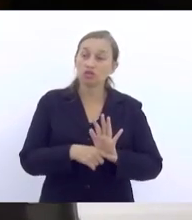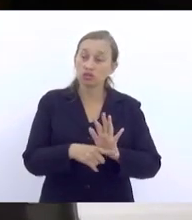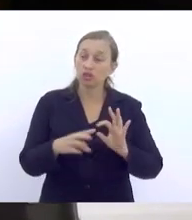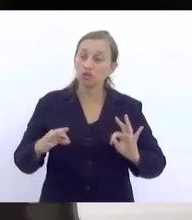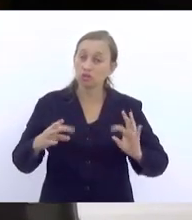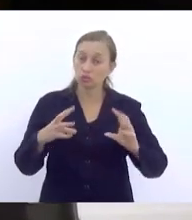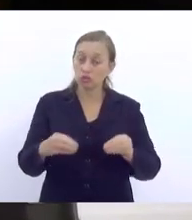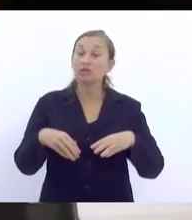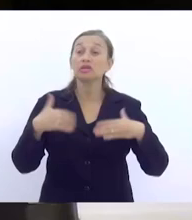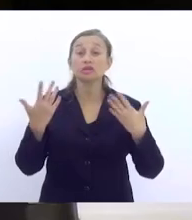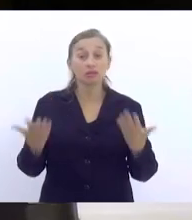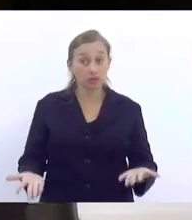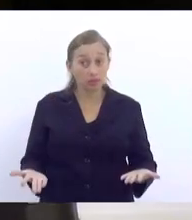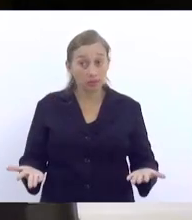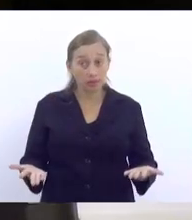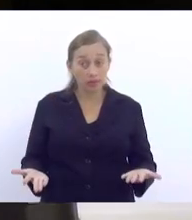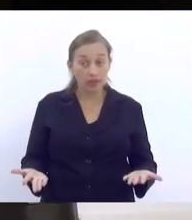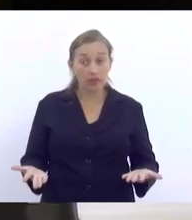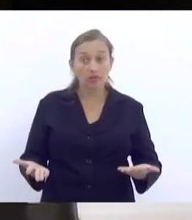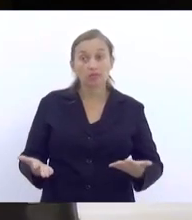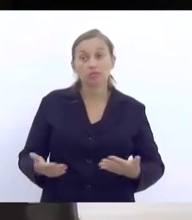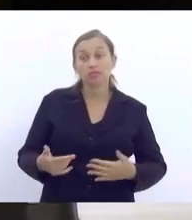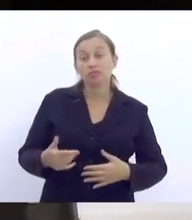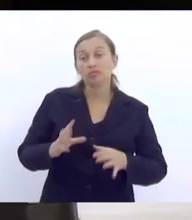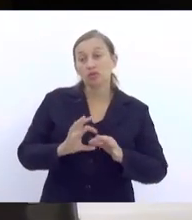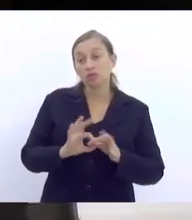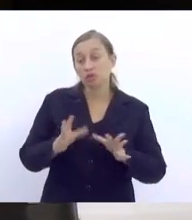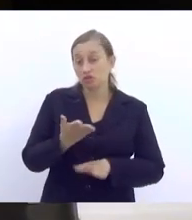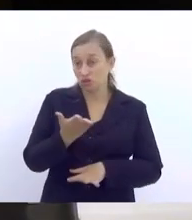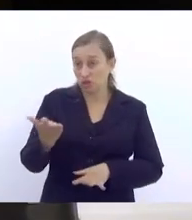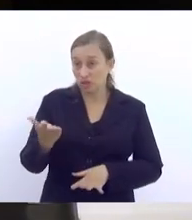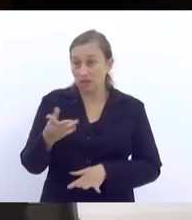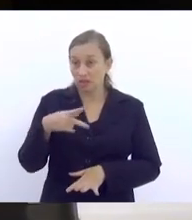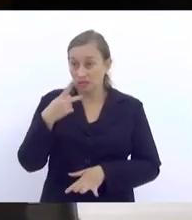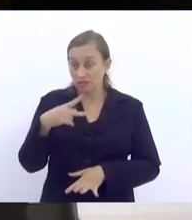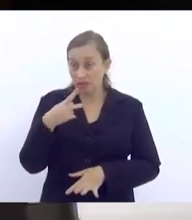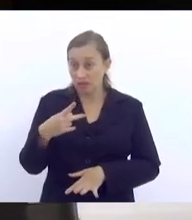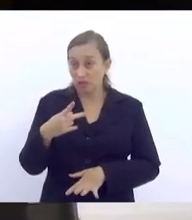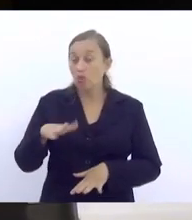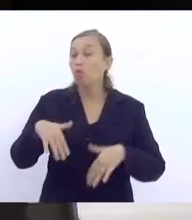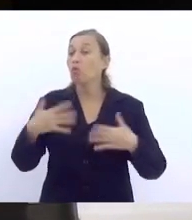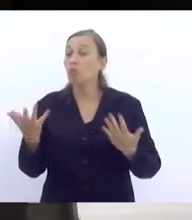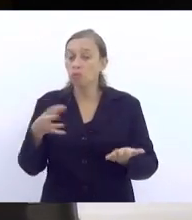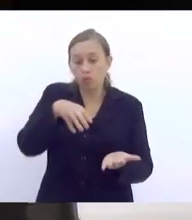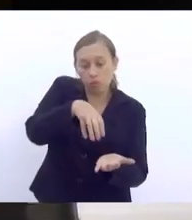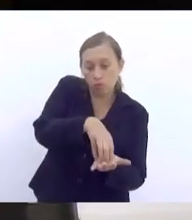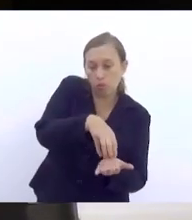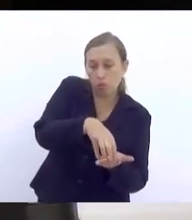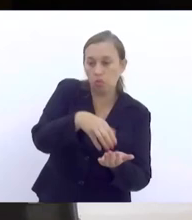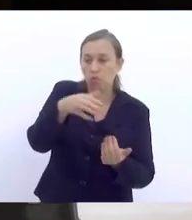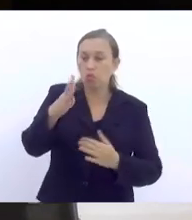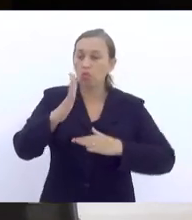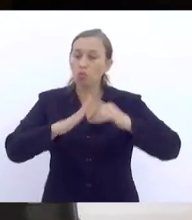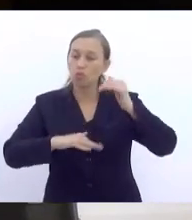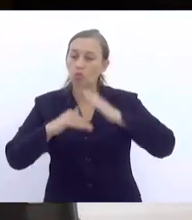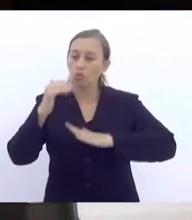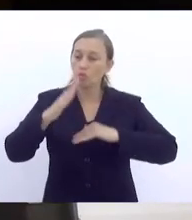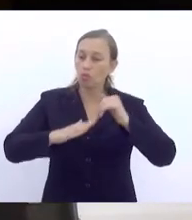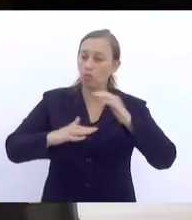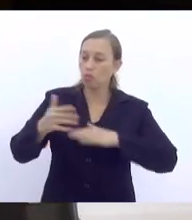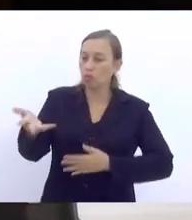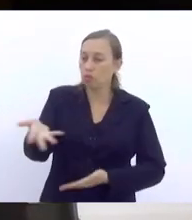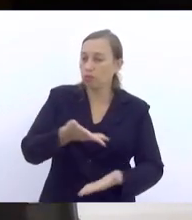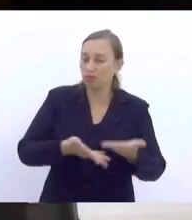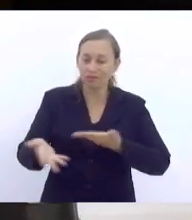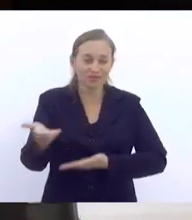intersetoriais. Então, essa é uma questão que eu deixo aqui. Que núcleos profissionais conversam com o